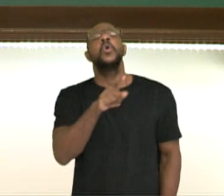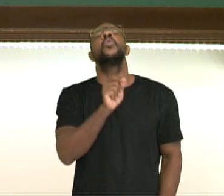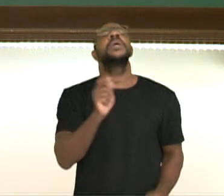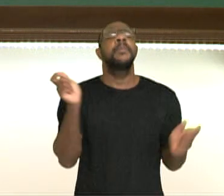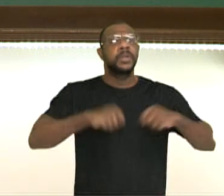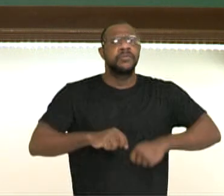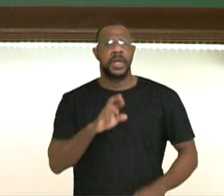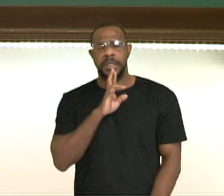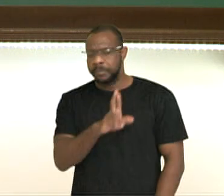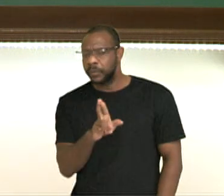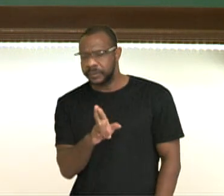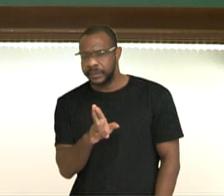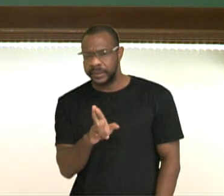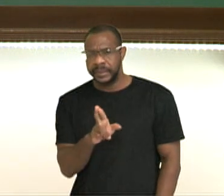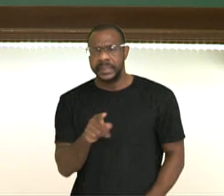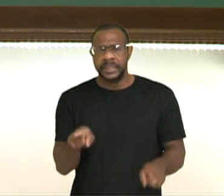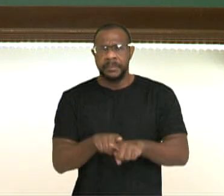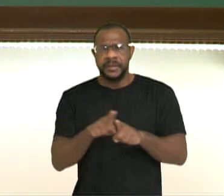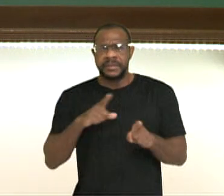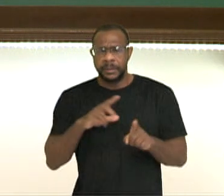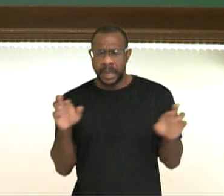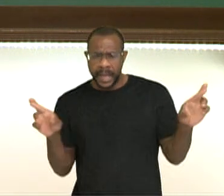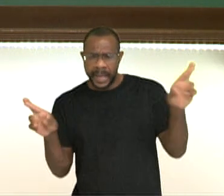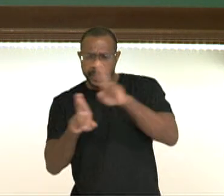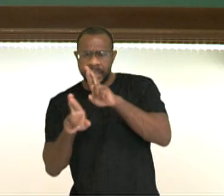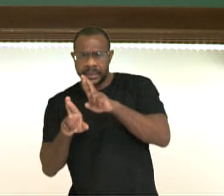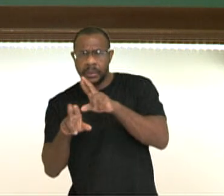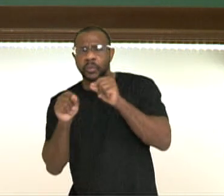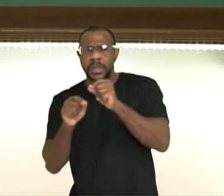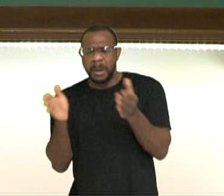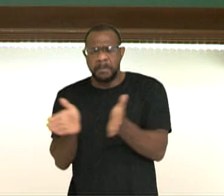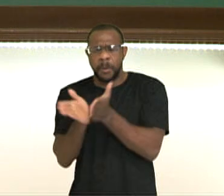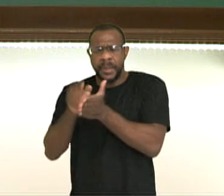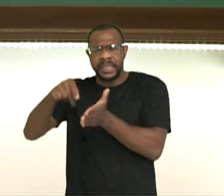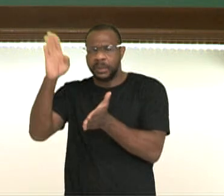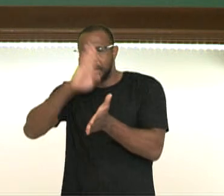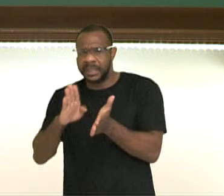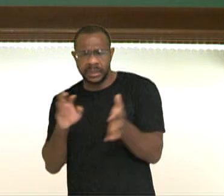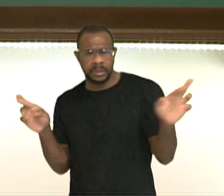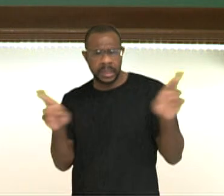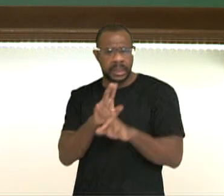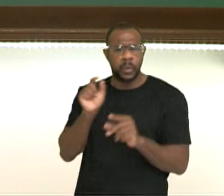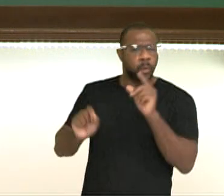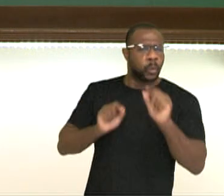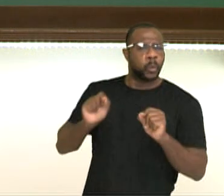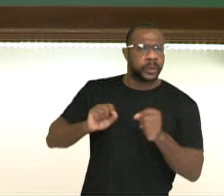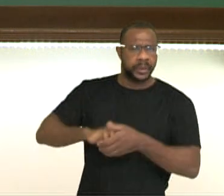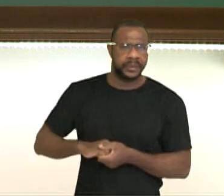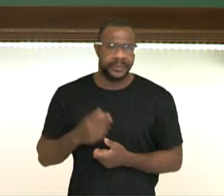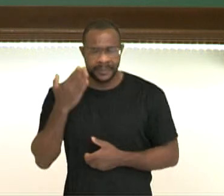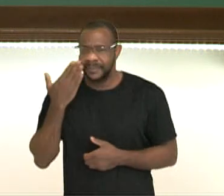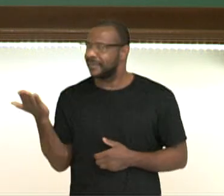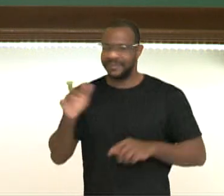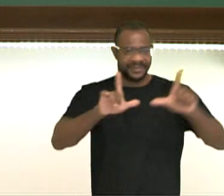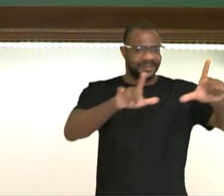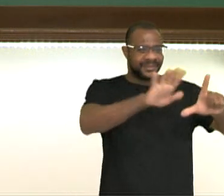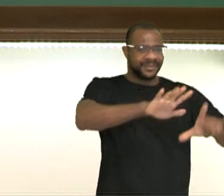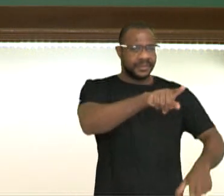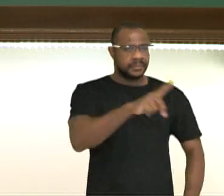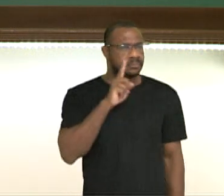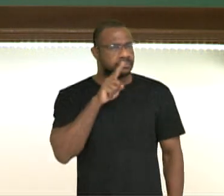responder e relacionar com a questão da pobreza no Brasil. Então a partir do que a charge traz para nós ali,